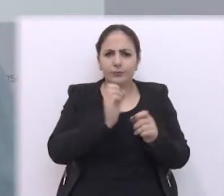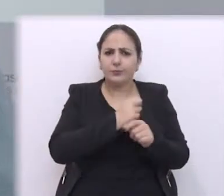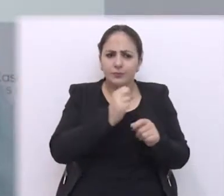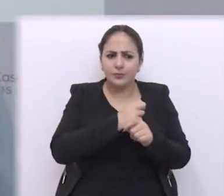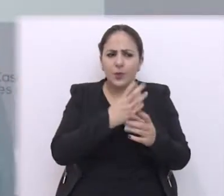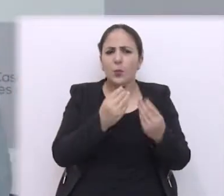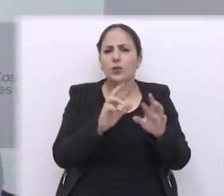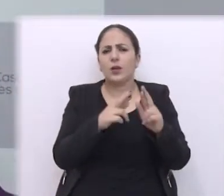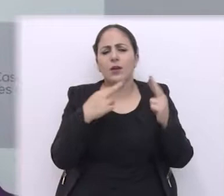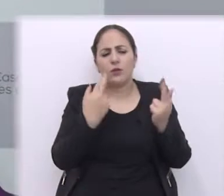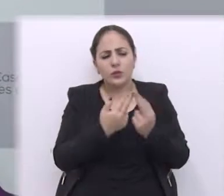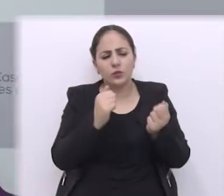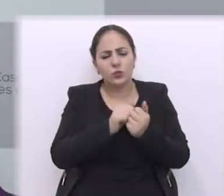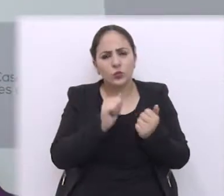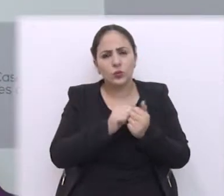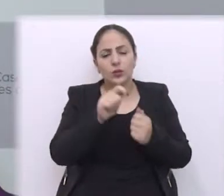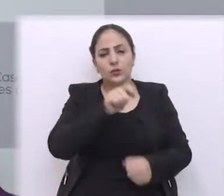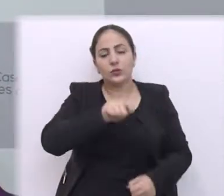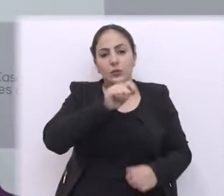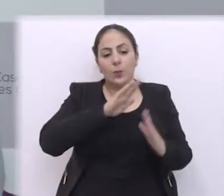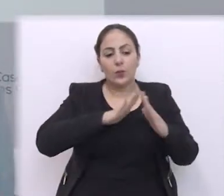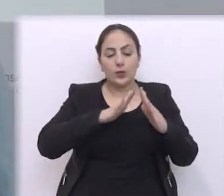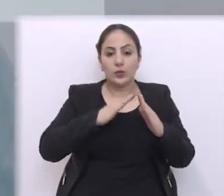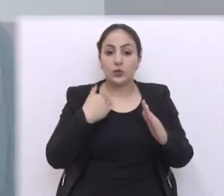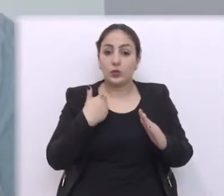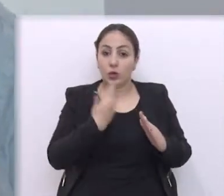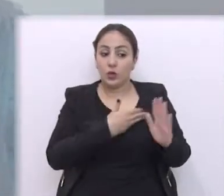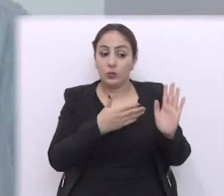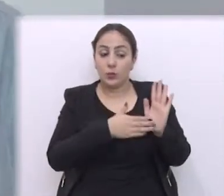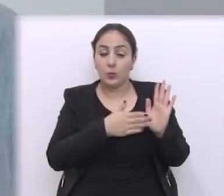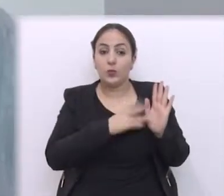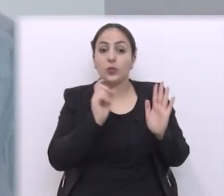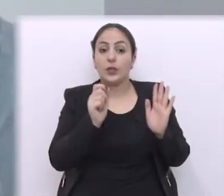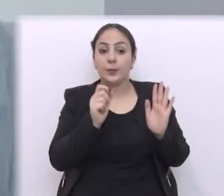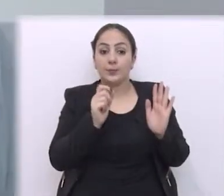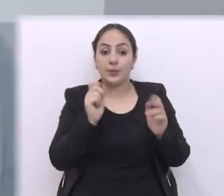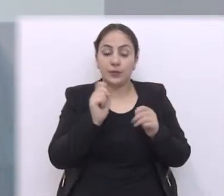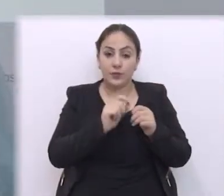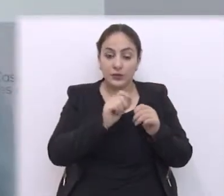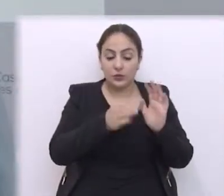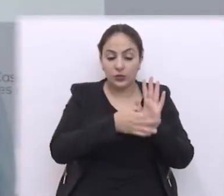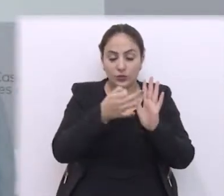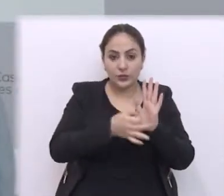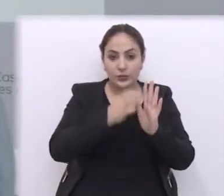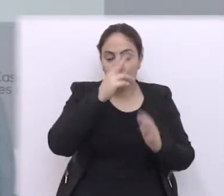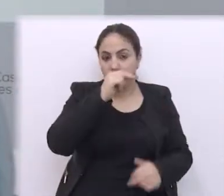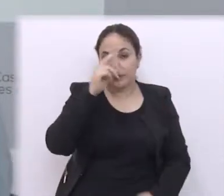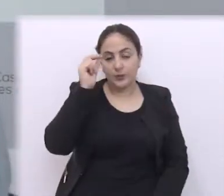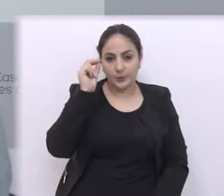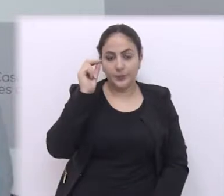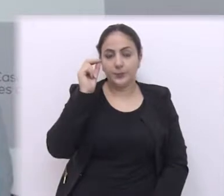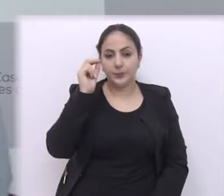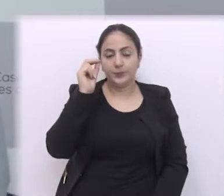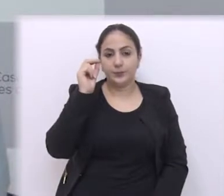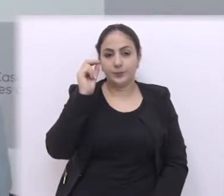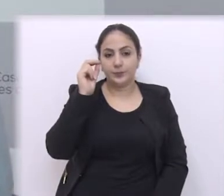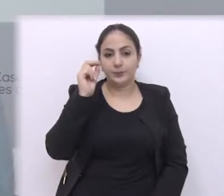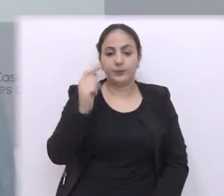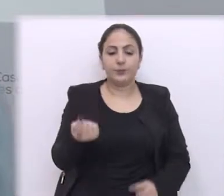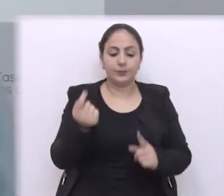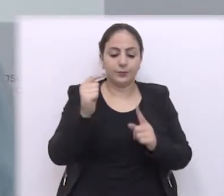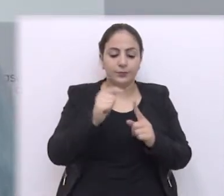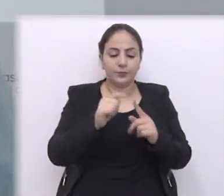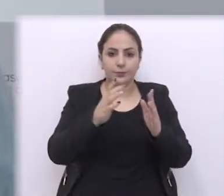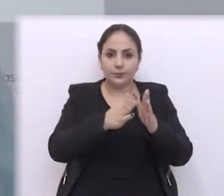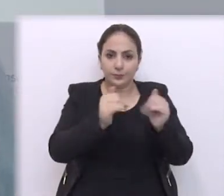construído em várias reuniões com a Associação de Moradores. Então o que nós nos propusemos agora? Nós estamos fazendo uma indicação ao Executivo Municipal